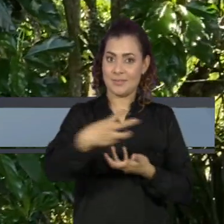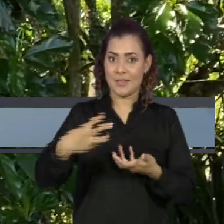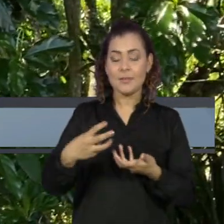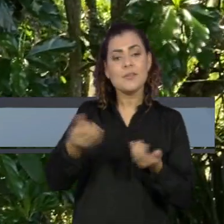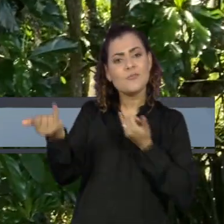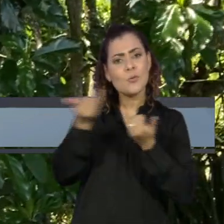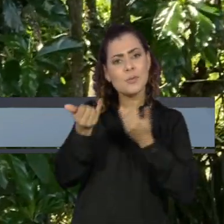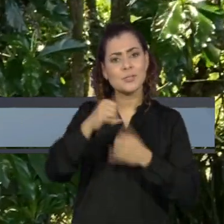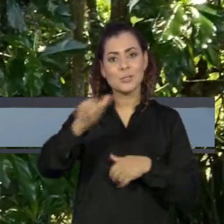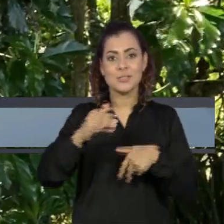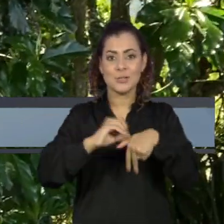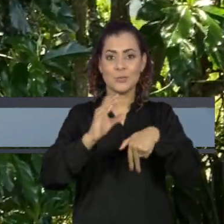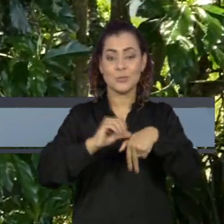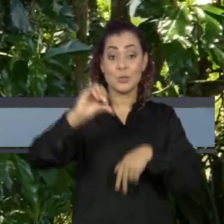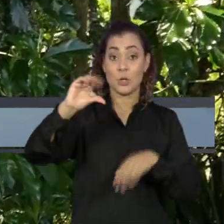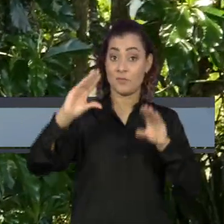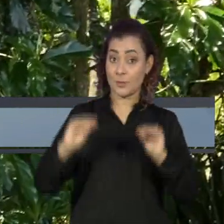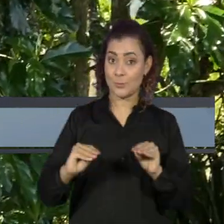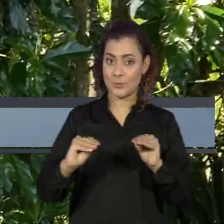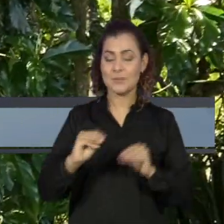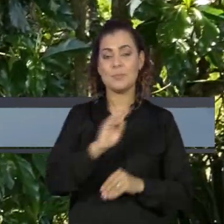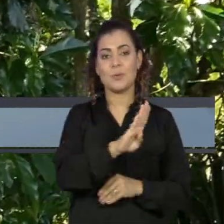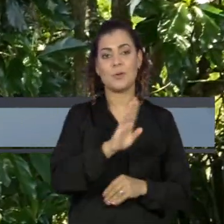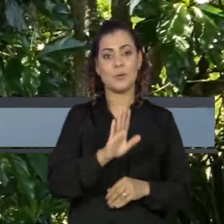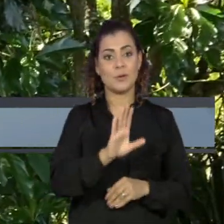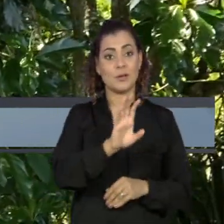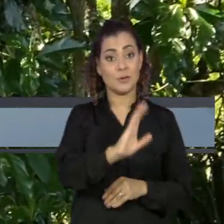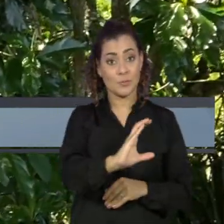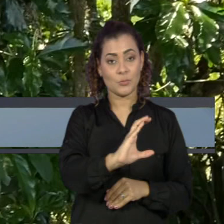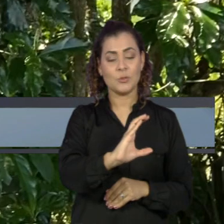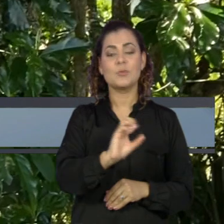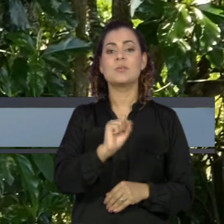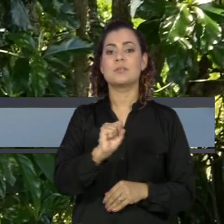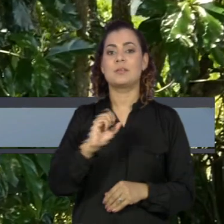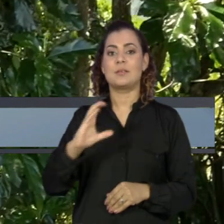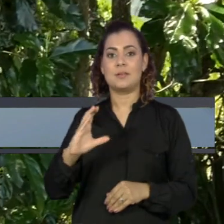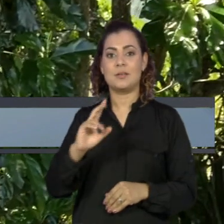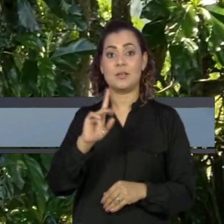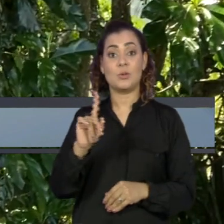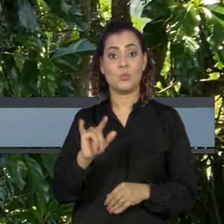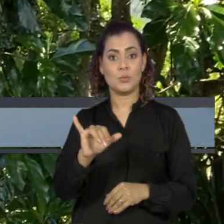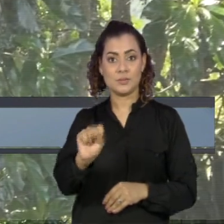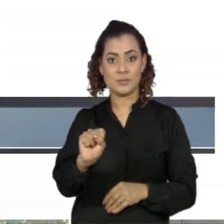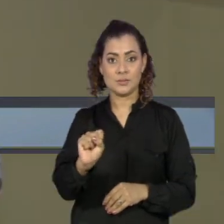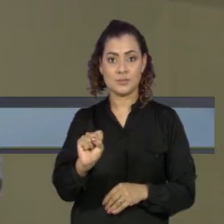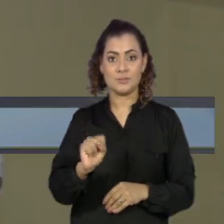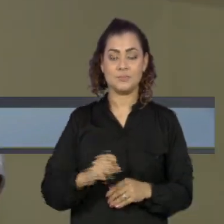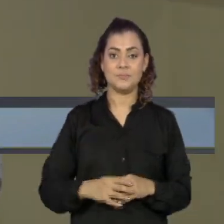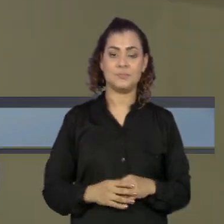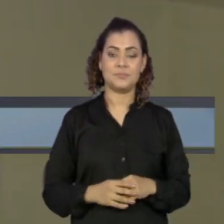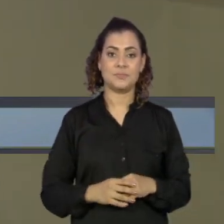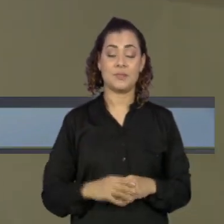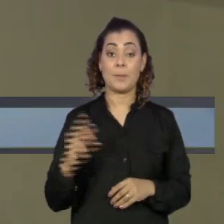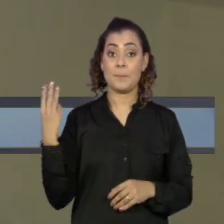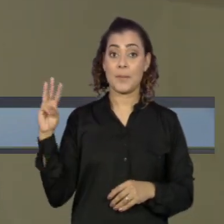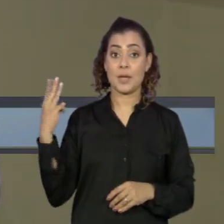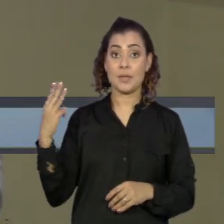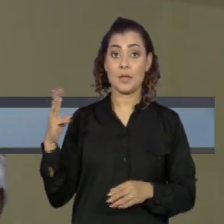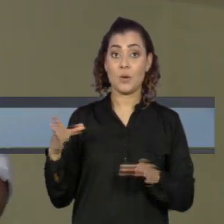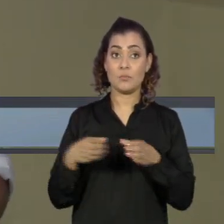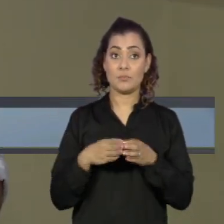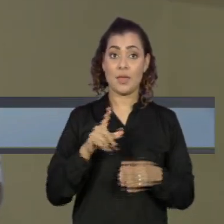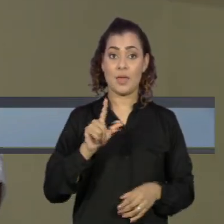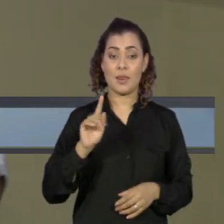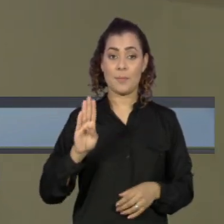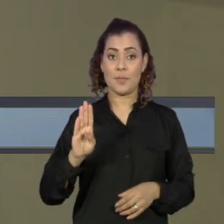Jornal da Cultura, às 9h da noite. De Balneário Camboriú, Santa Catarina, Luiz Turati. No Maranhão, a Legião da Boa